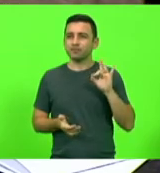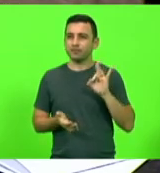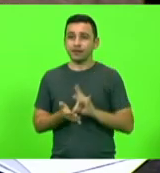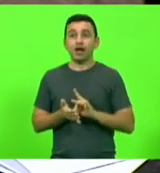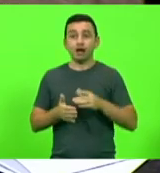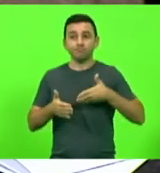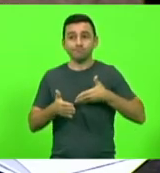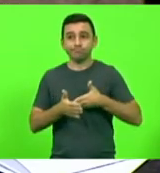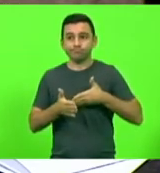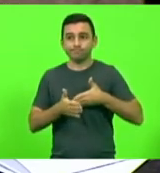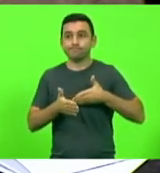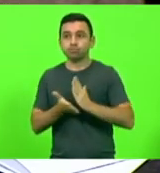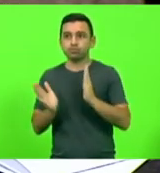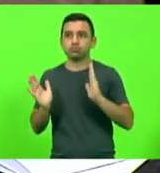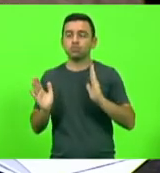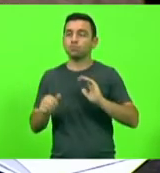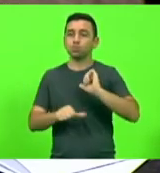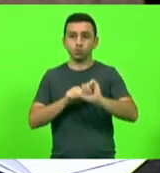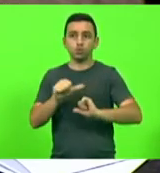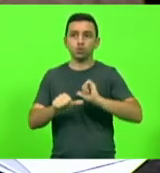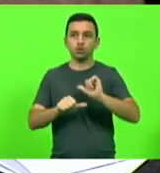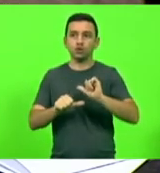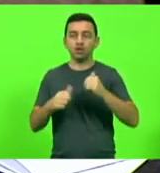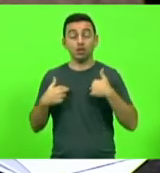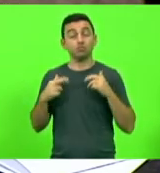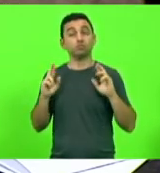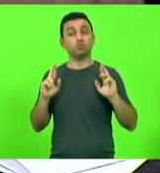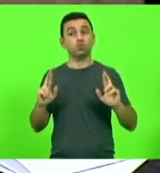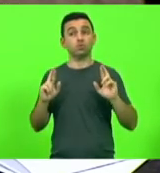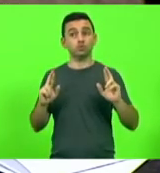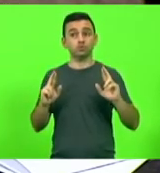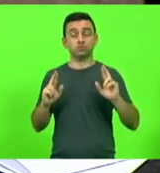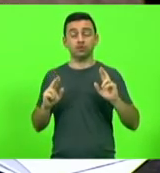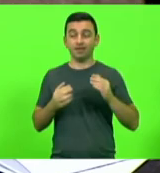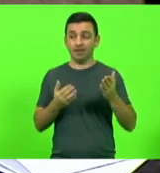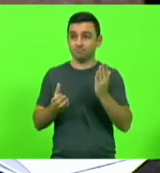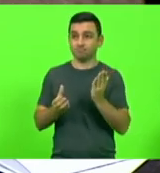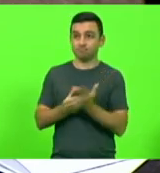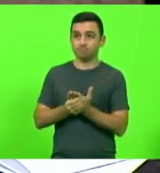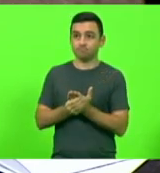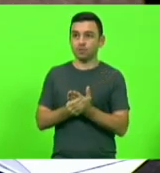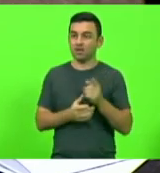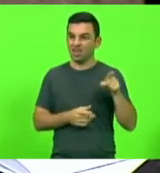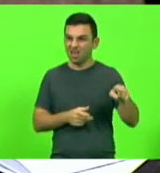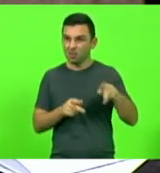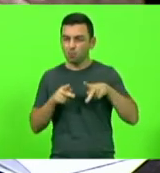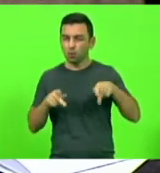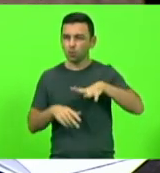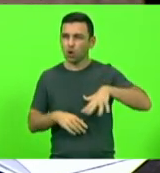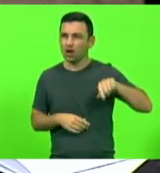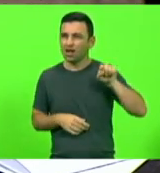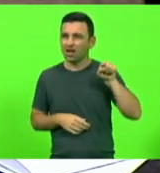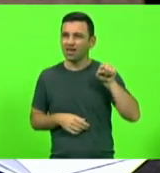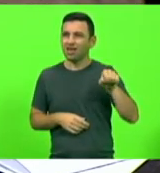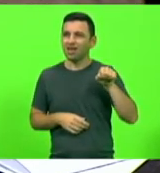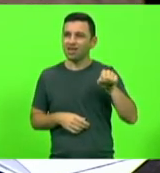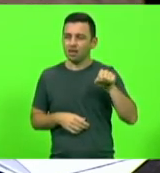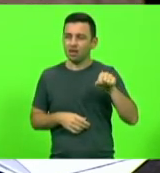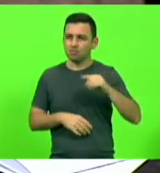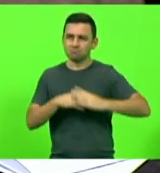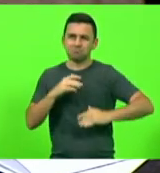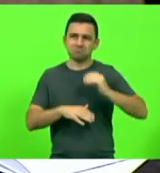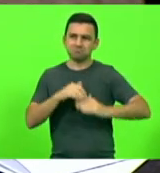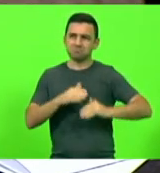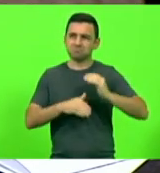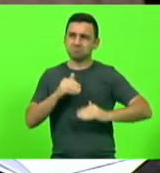a tradição, fizeram uma ação e eu torço muito para que o Daniel Paladino, um promotor que é muito competente, que ele consiga